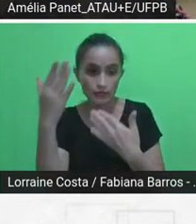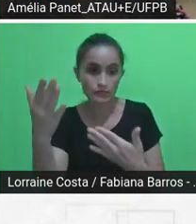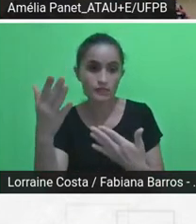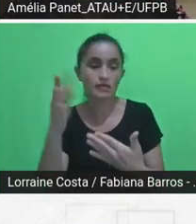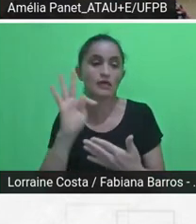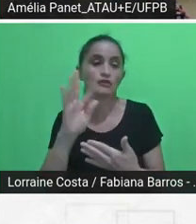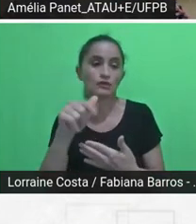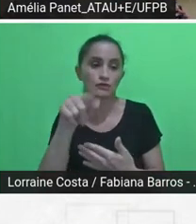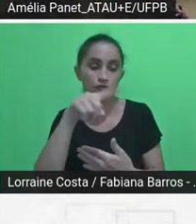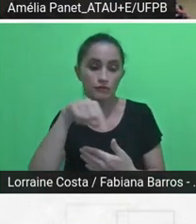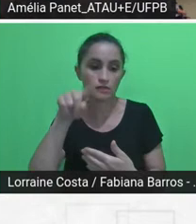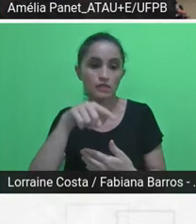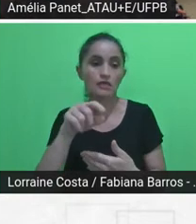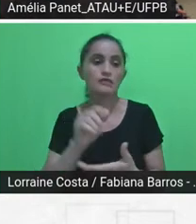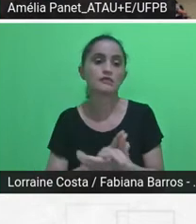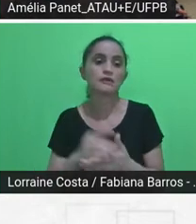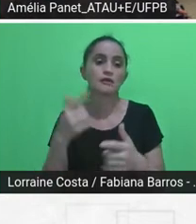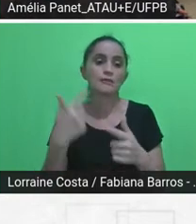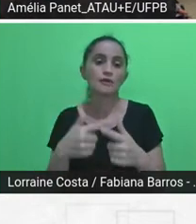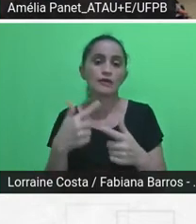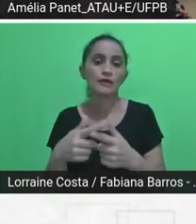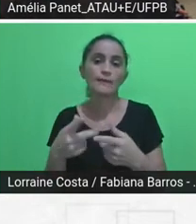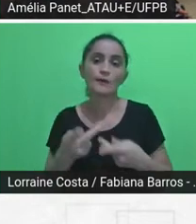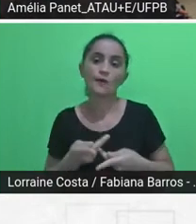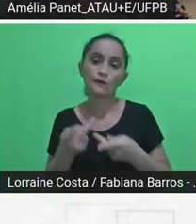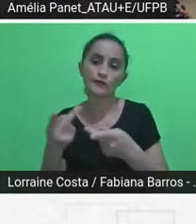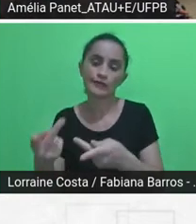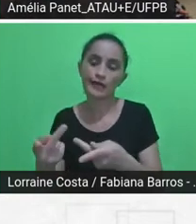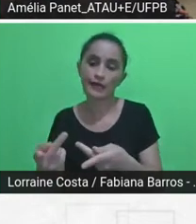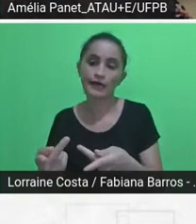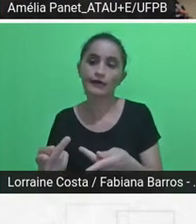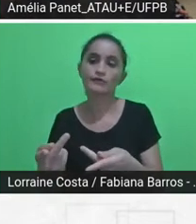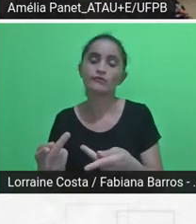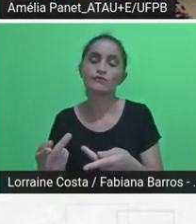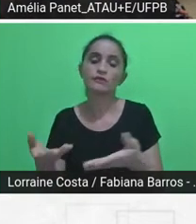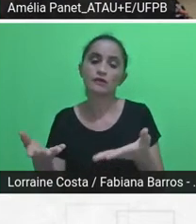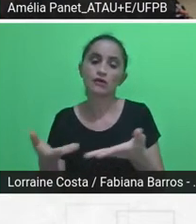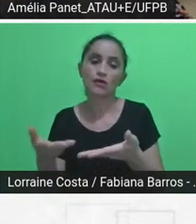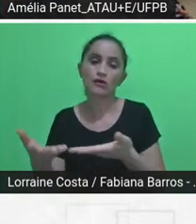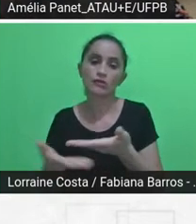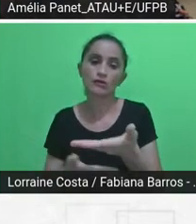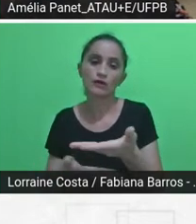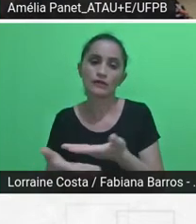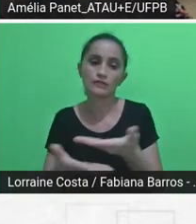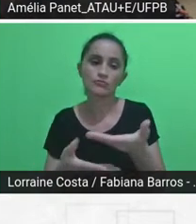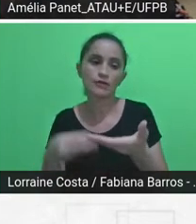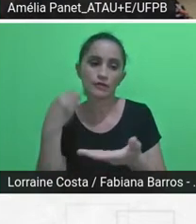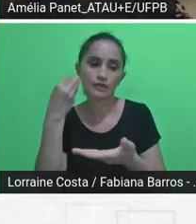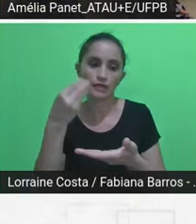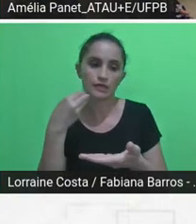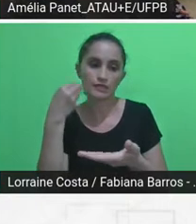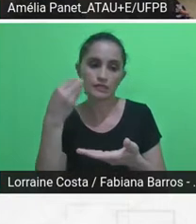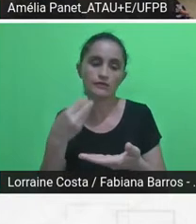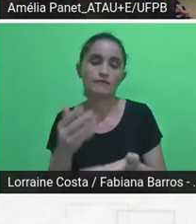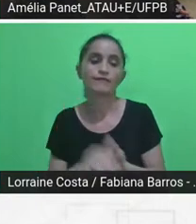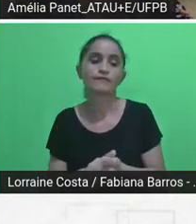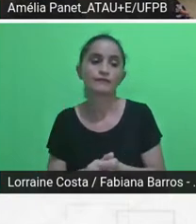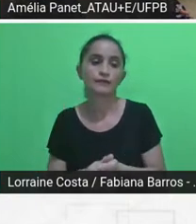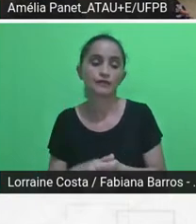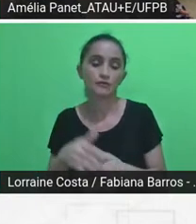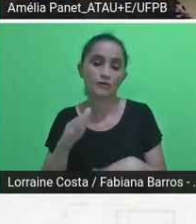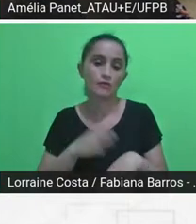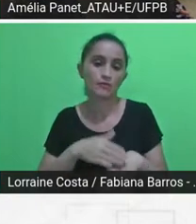vocês pelo convite, né, e pela troca de experiência que nós temos, nós estamos tendo aqui nessa